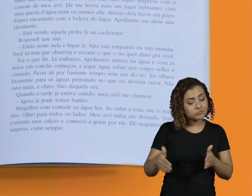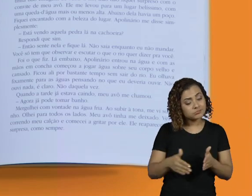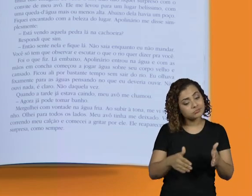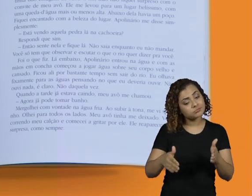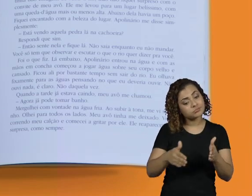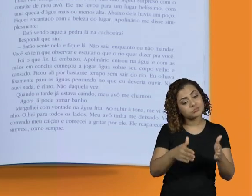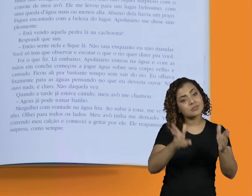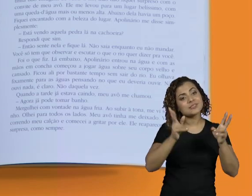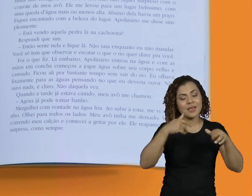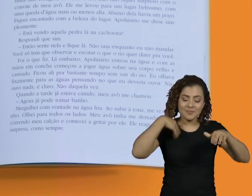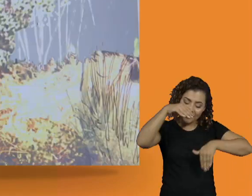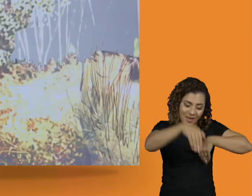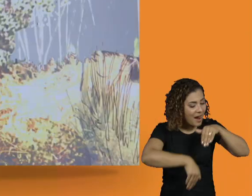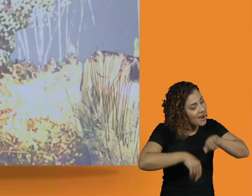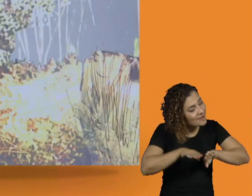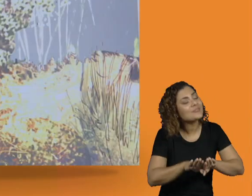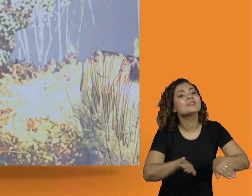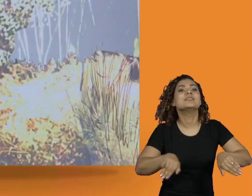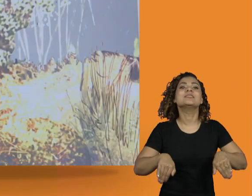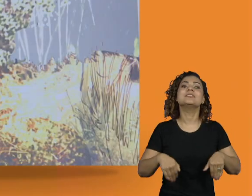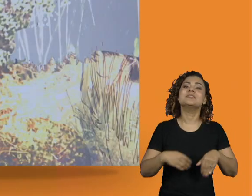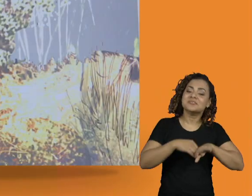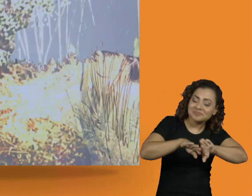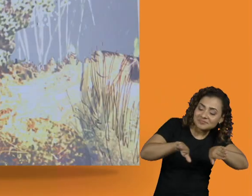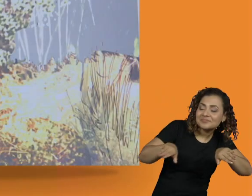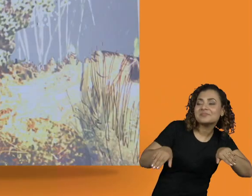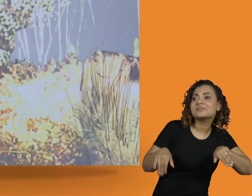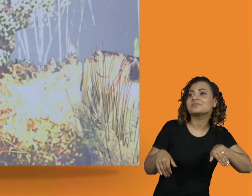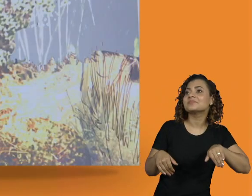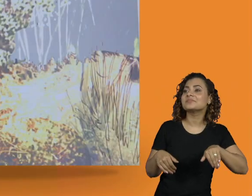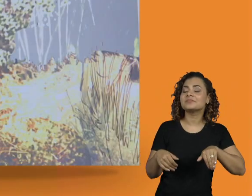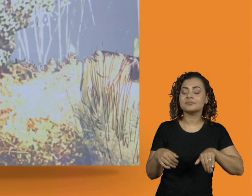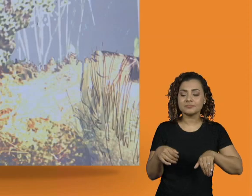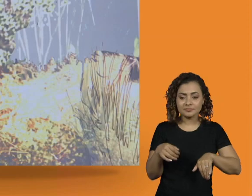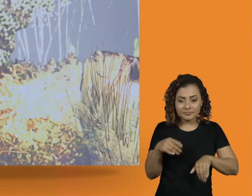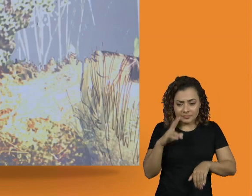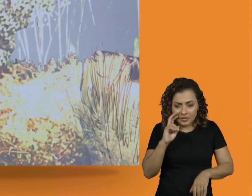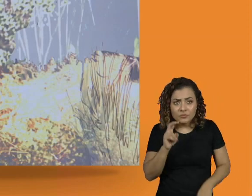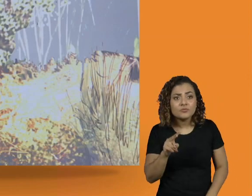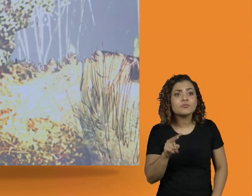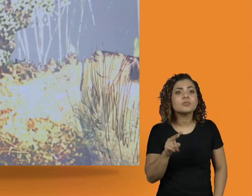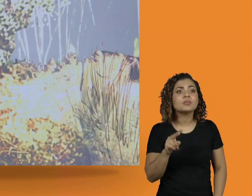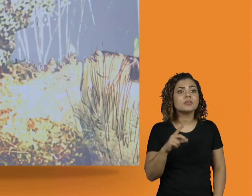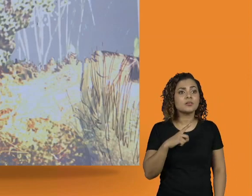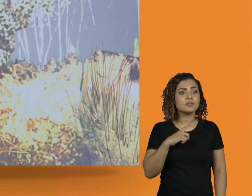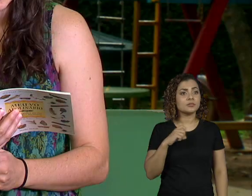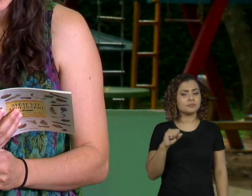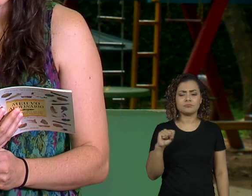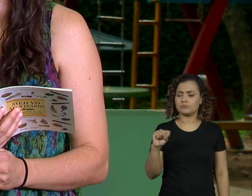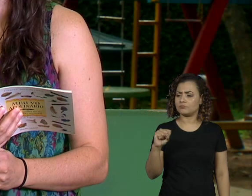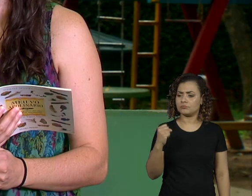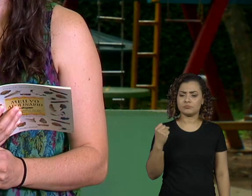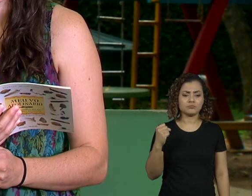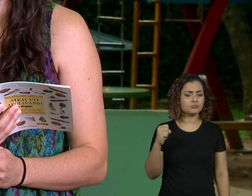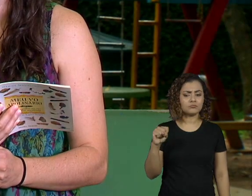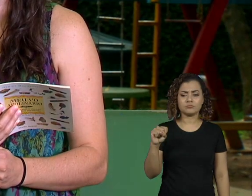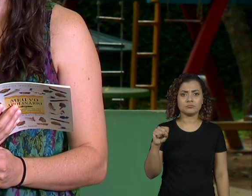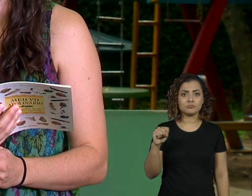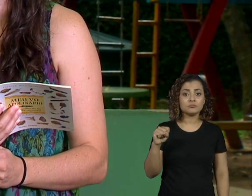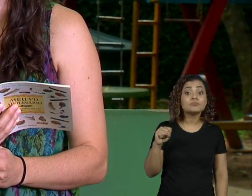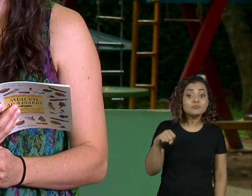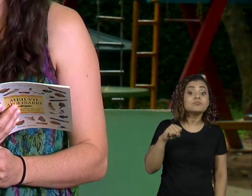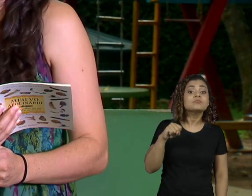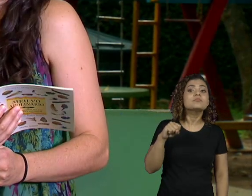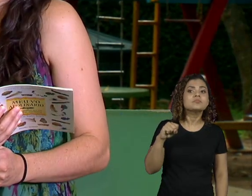sempre tomava banho, eu parei. Apolinário apenas balançou a cabeça negativamente, apontou um lugar mais